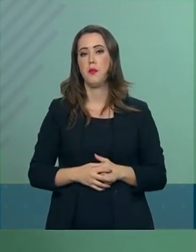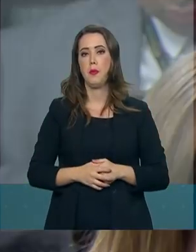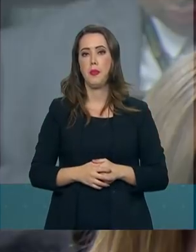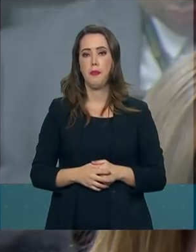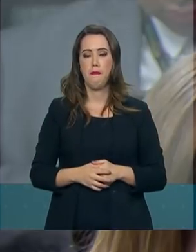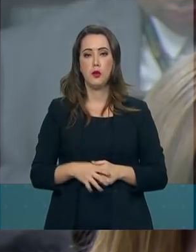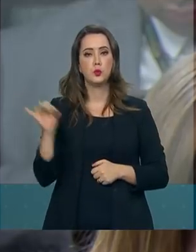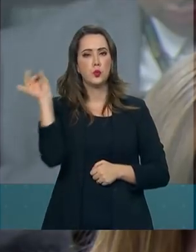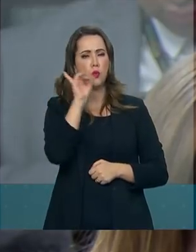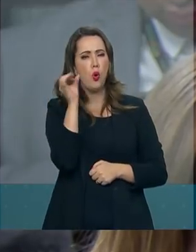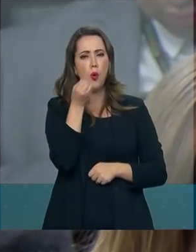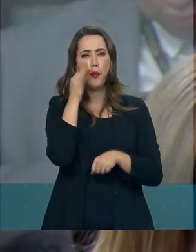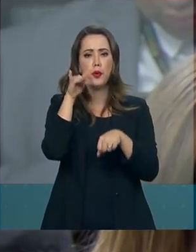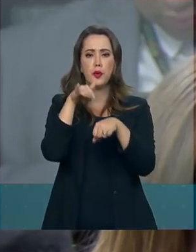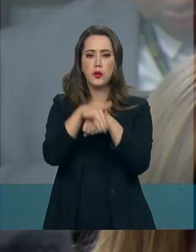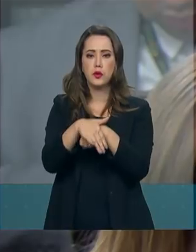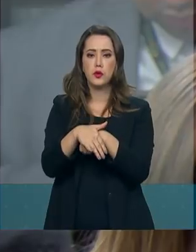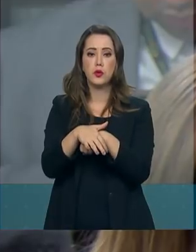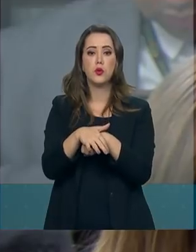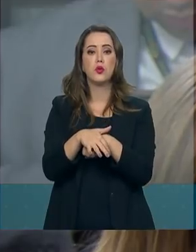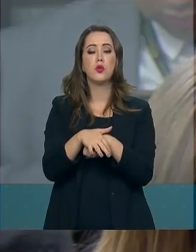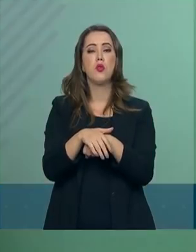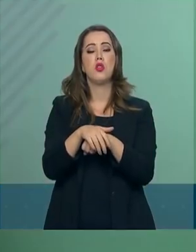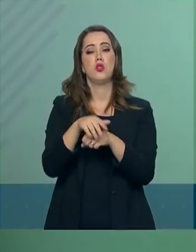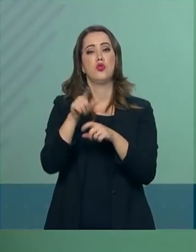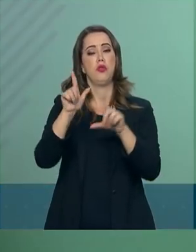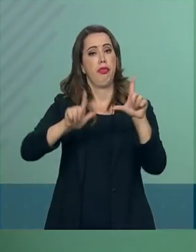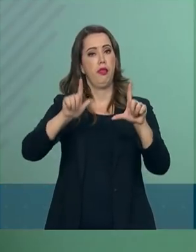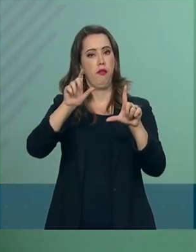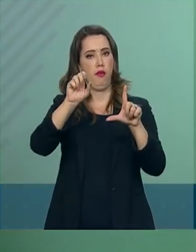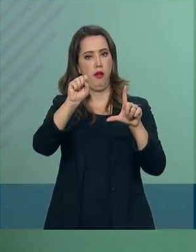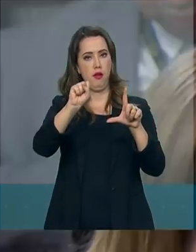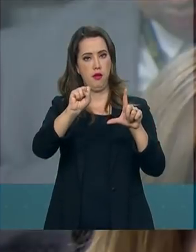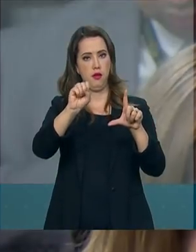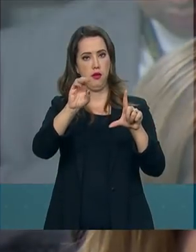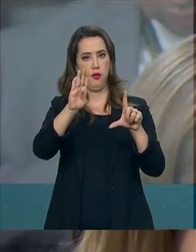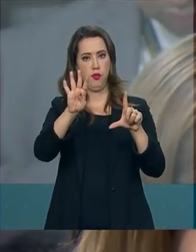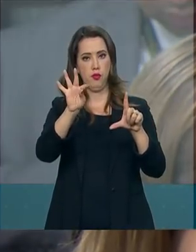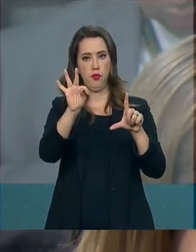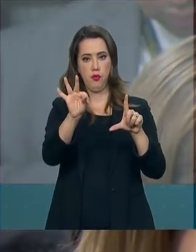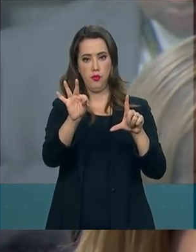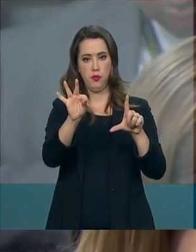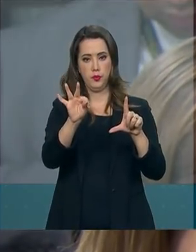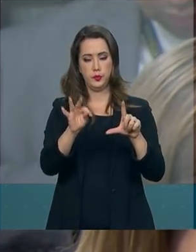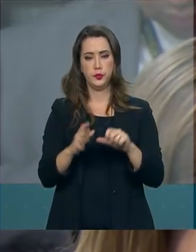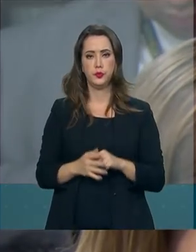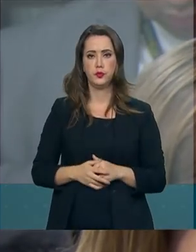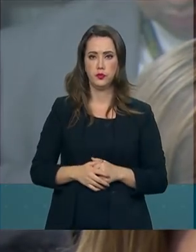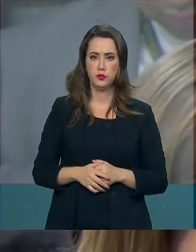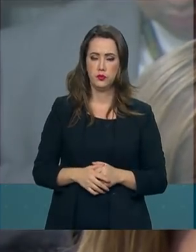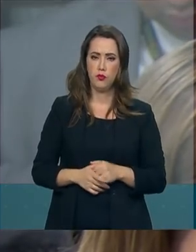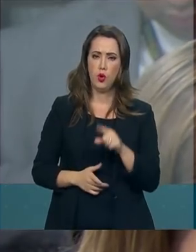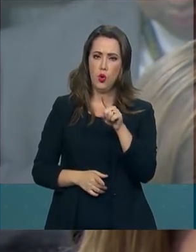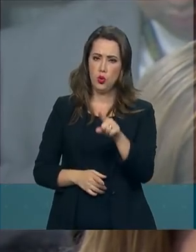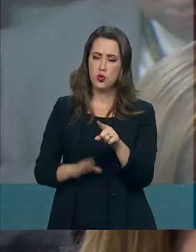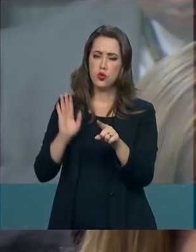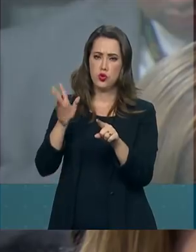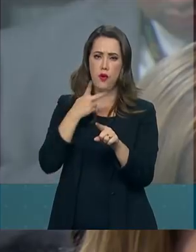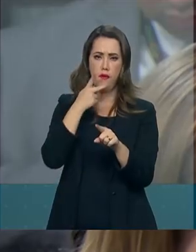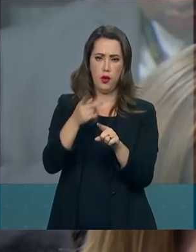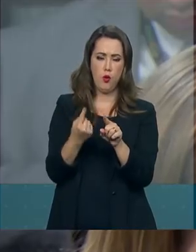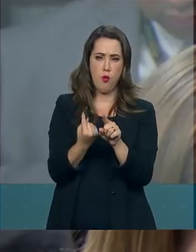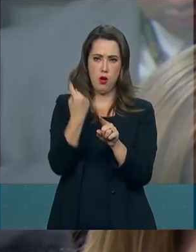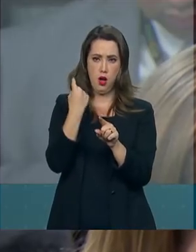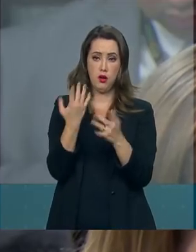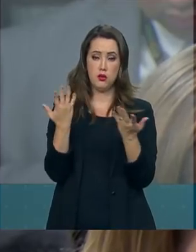Boa noite, porta-voz. Rudá Moreira, do SBT. Como vai? Tudo bom? Bom, o senhor já acabou de falar há pouco que